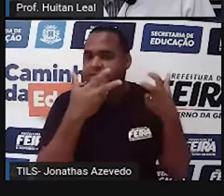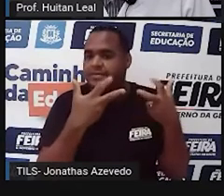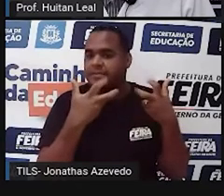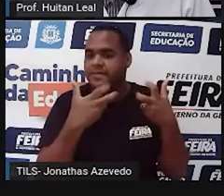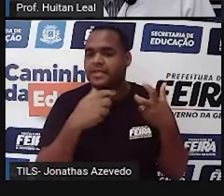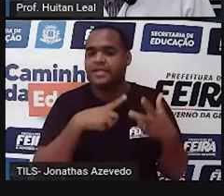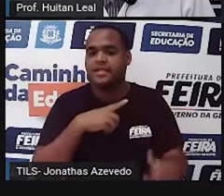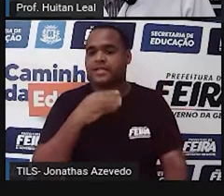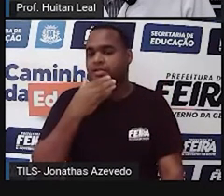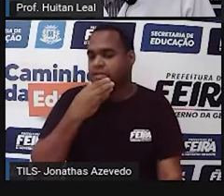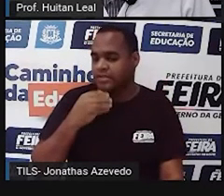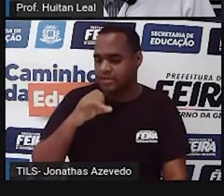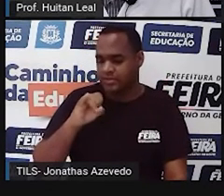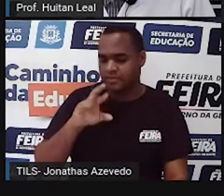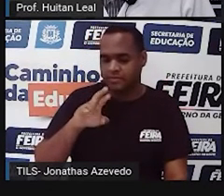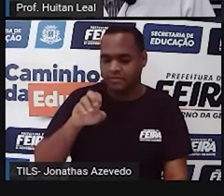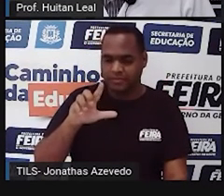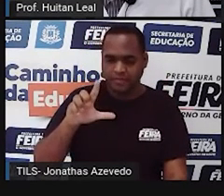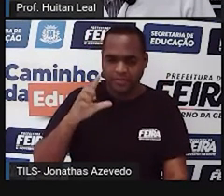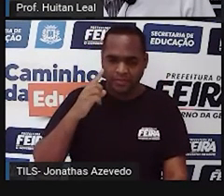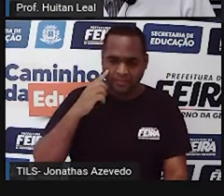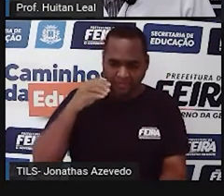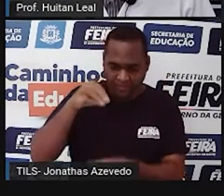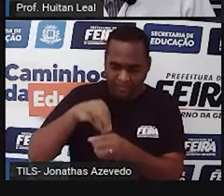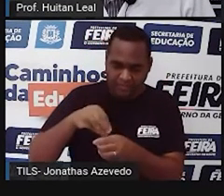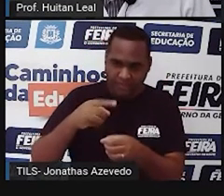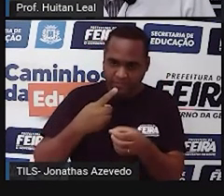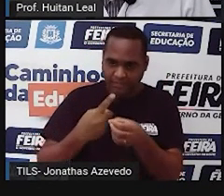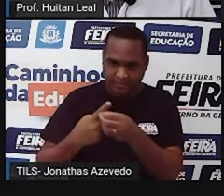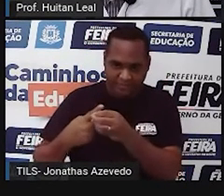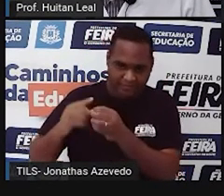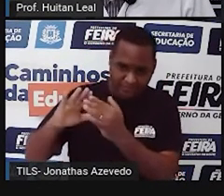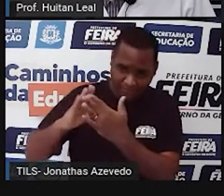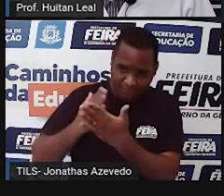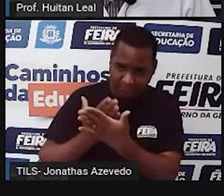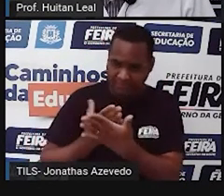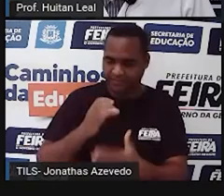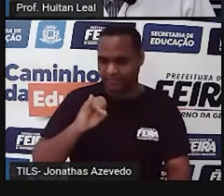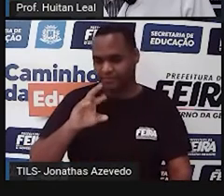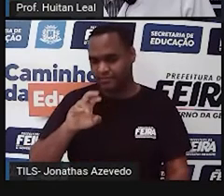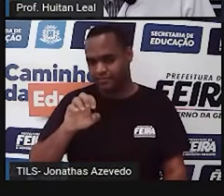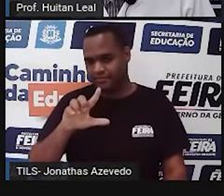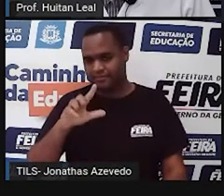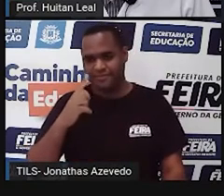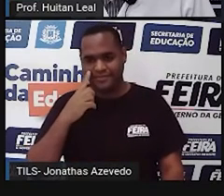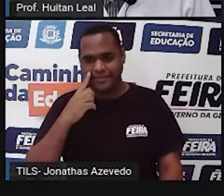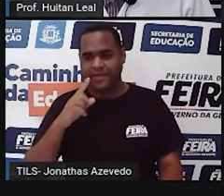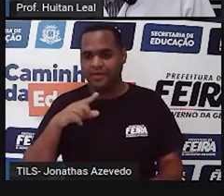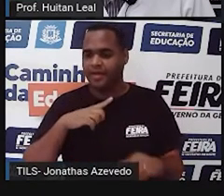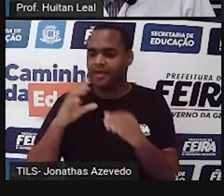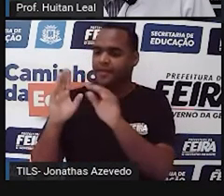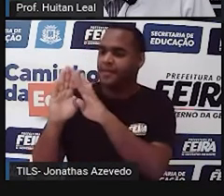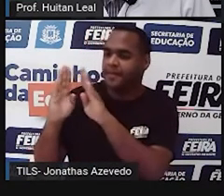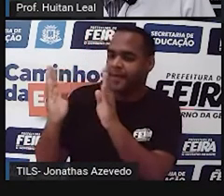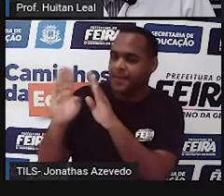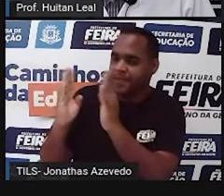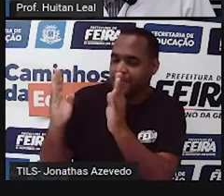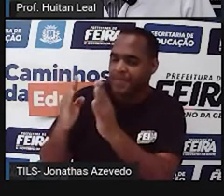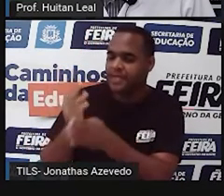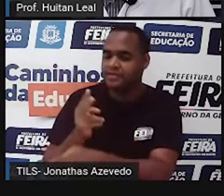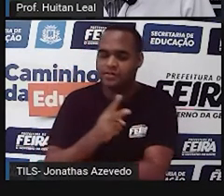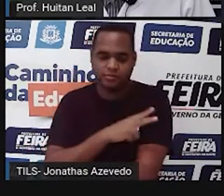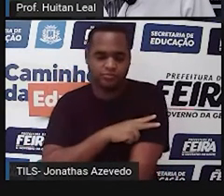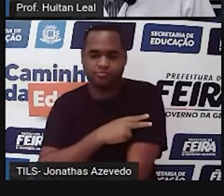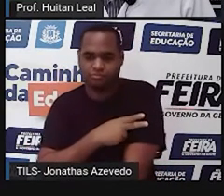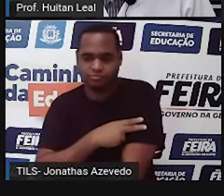Israel estava no interior da escola. E quando viram, Israel estava na janela da sala de aula da segunda série E